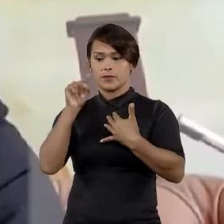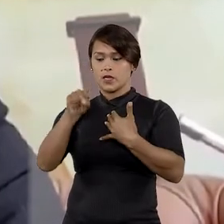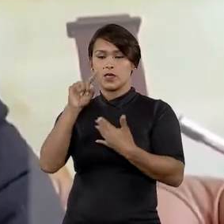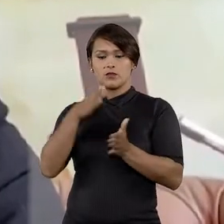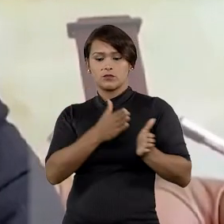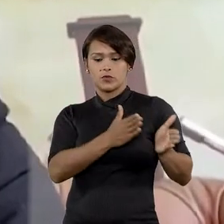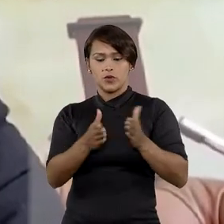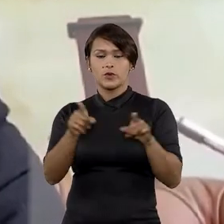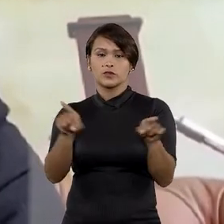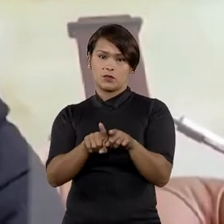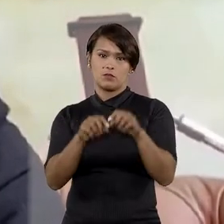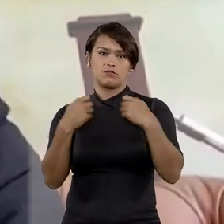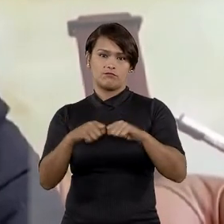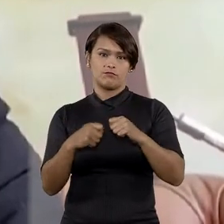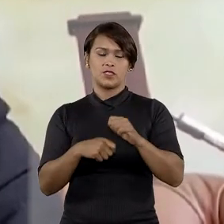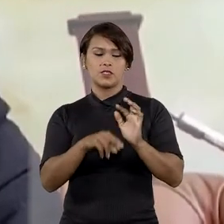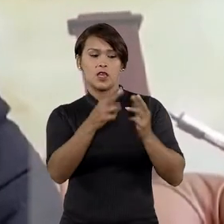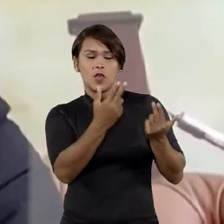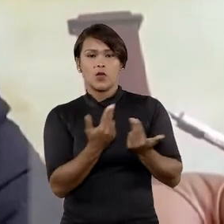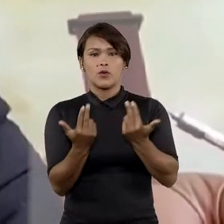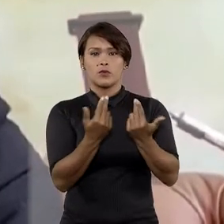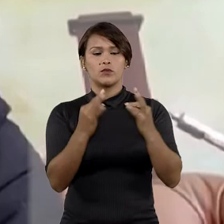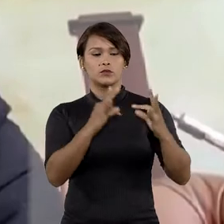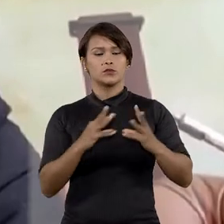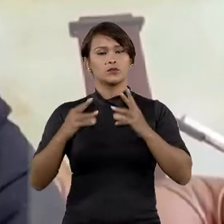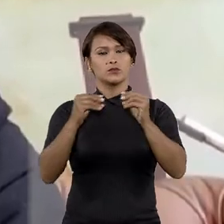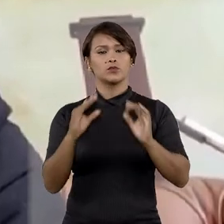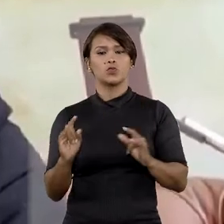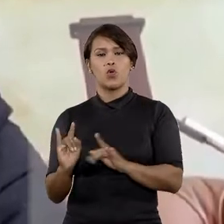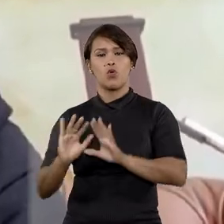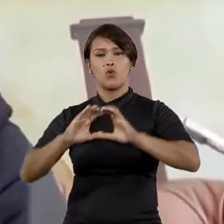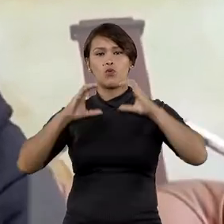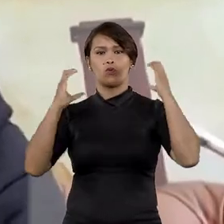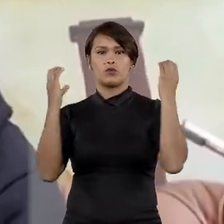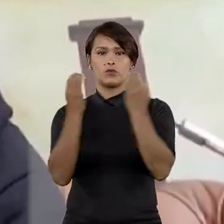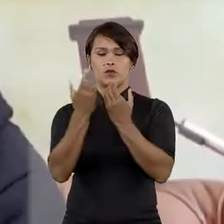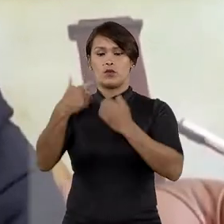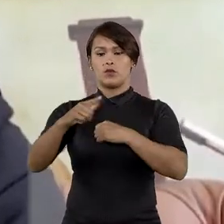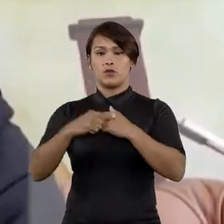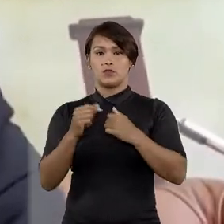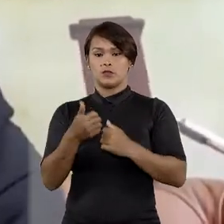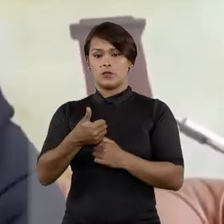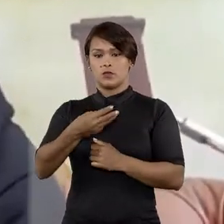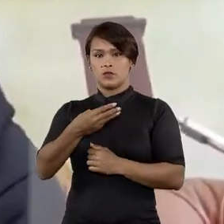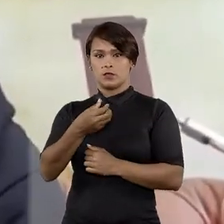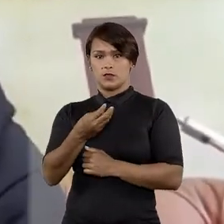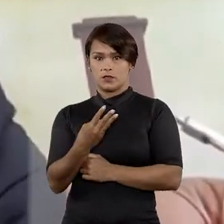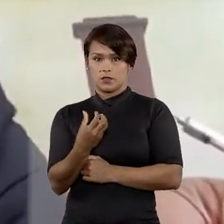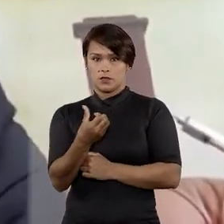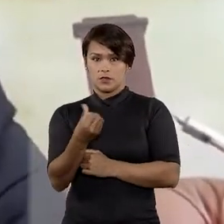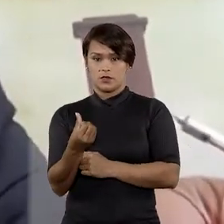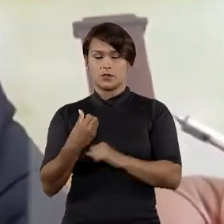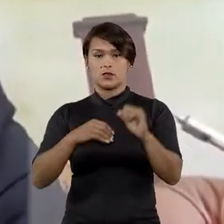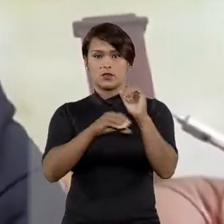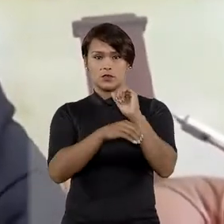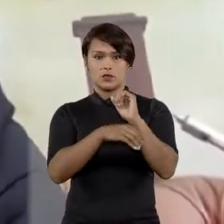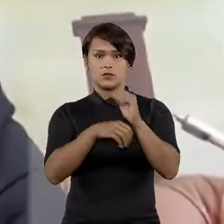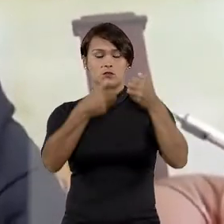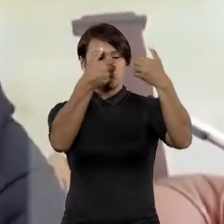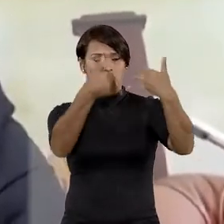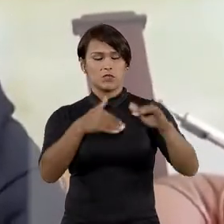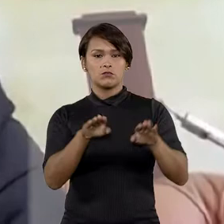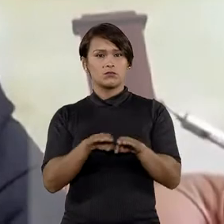explica que a destinação também precisa ser a mesma de todo o condomínio. O artigo 1336 do Código Civil